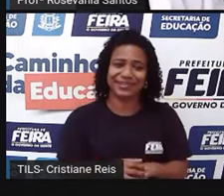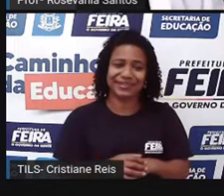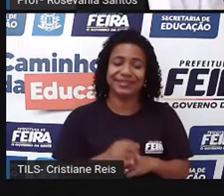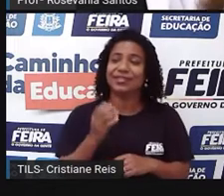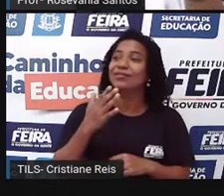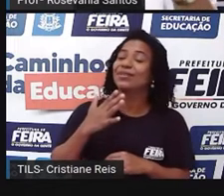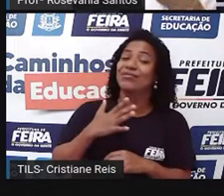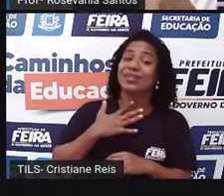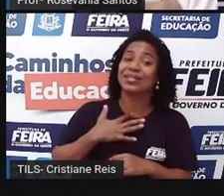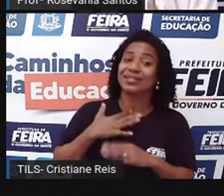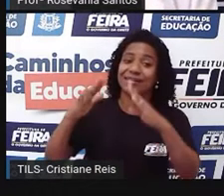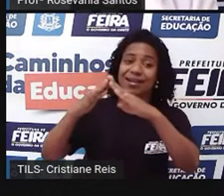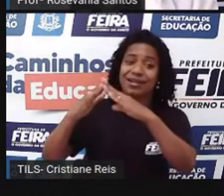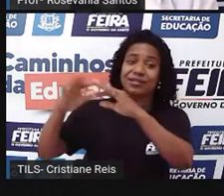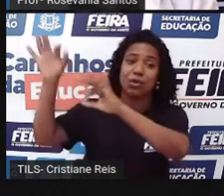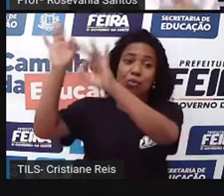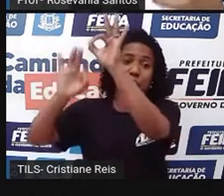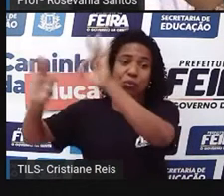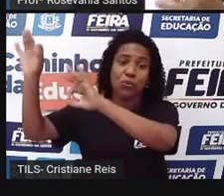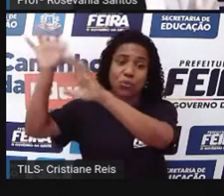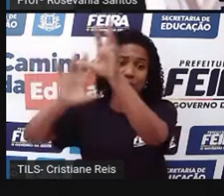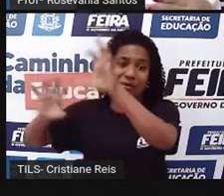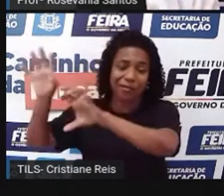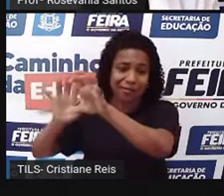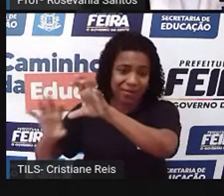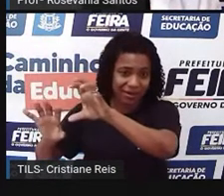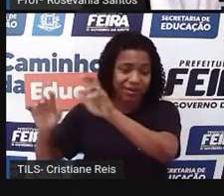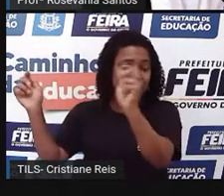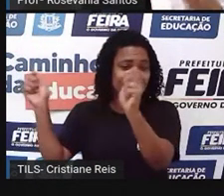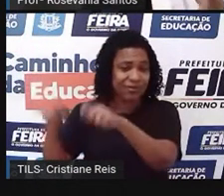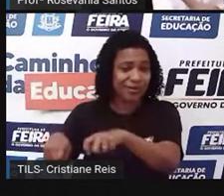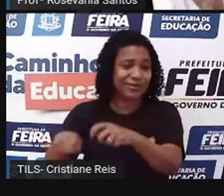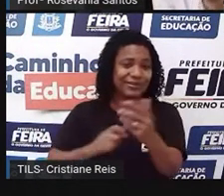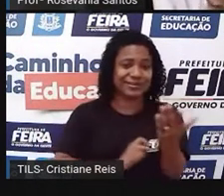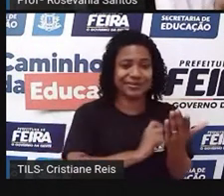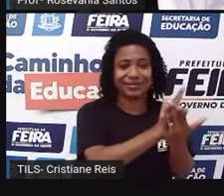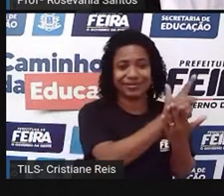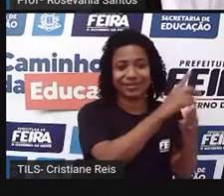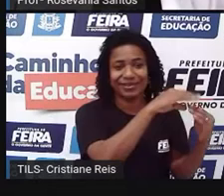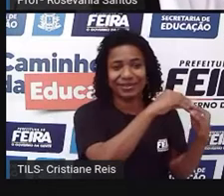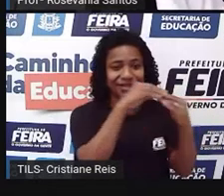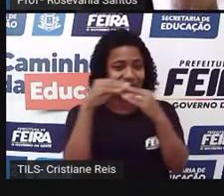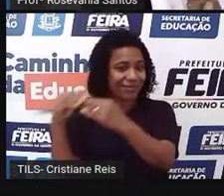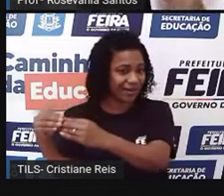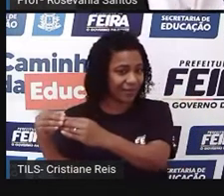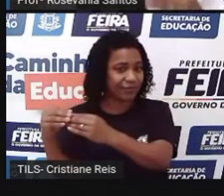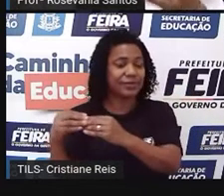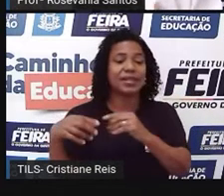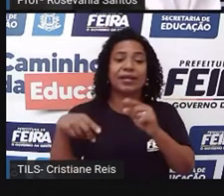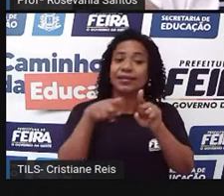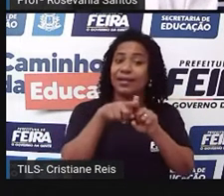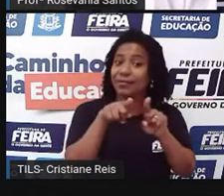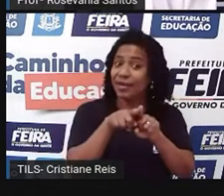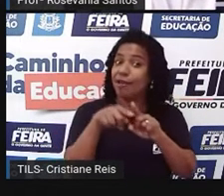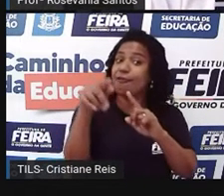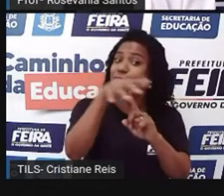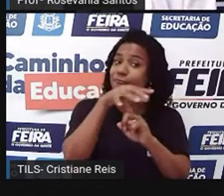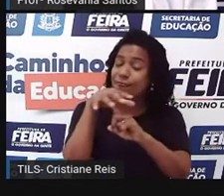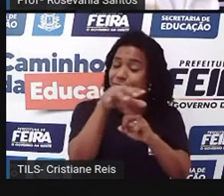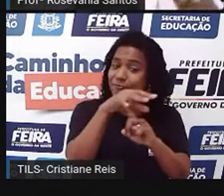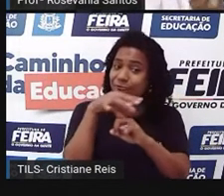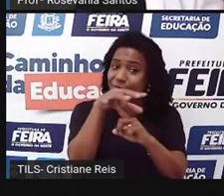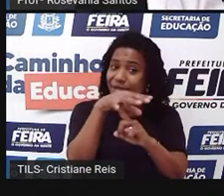espaço, isso quando na feira também não tem junto, feirão imobiliário, que aí já tem gente também